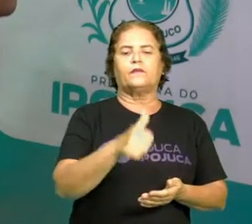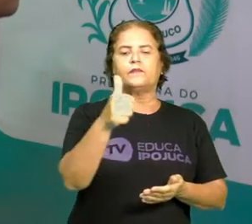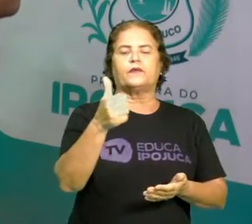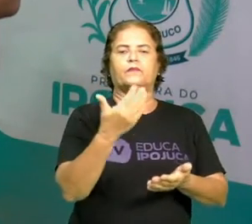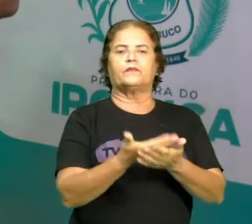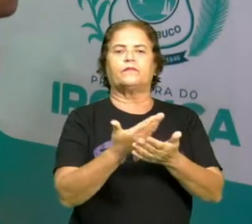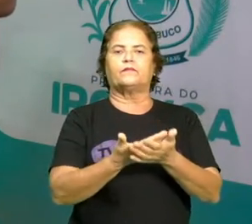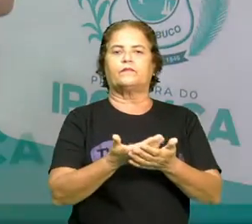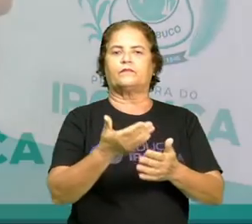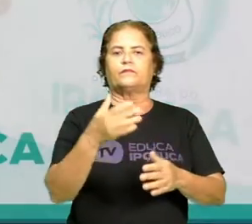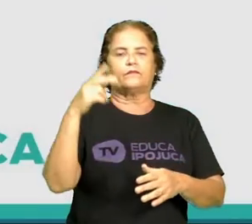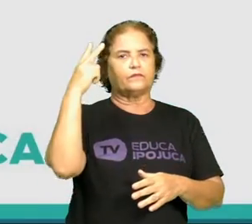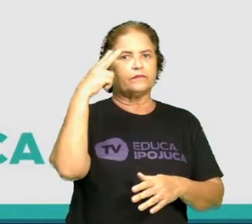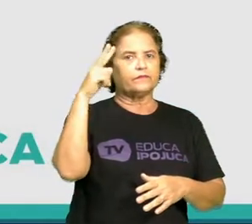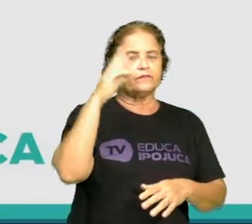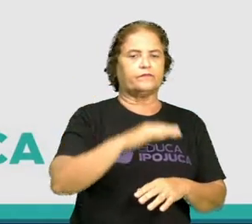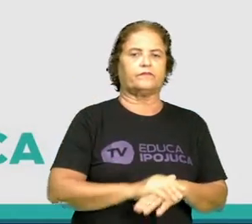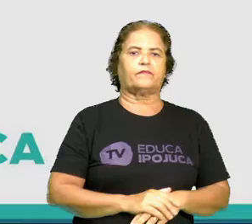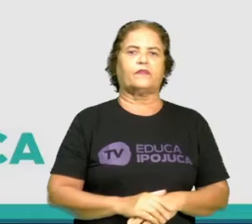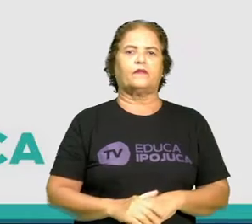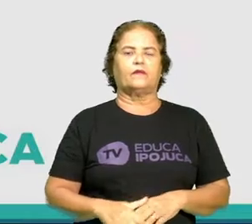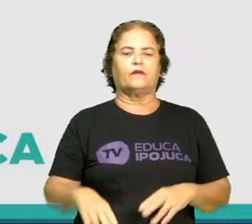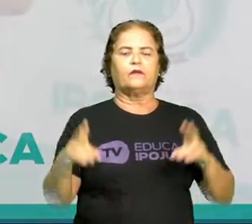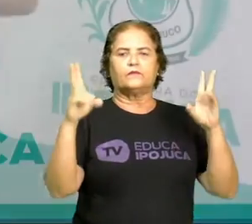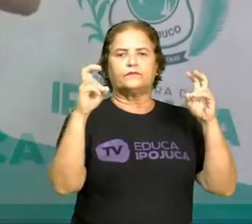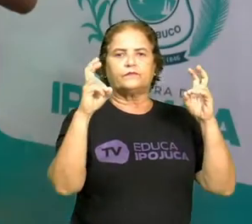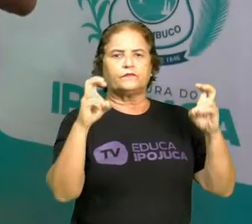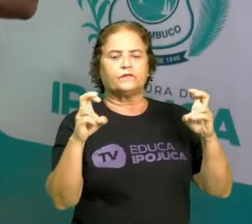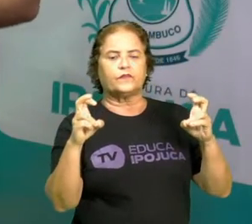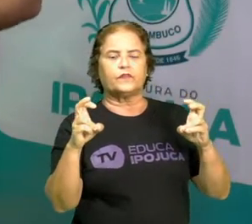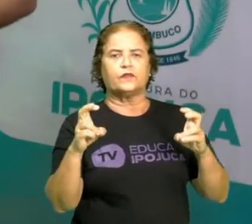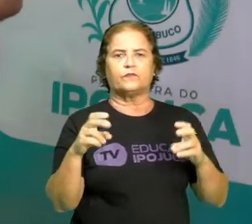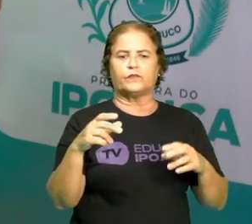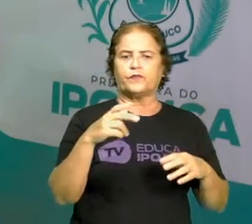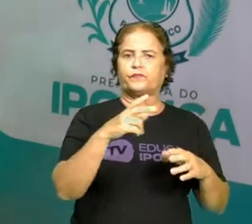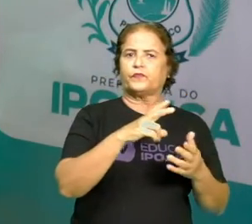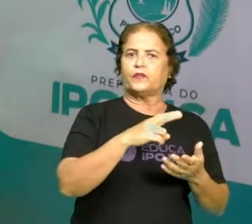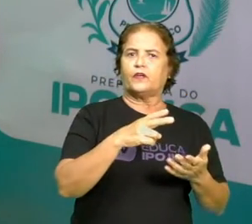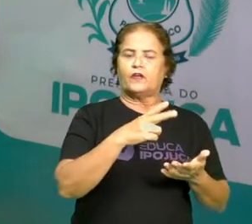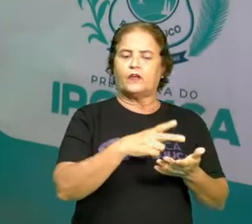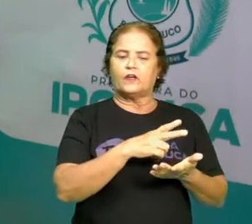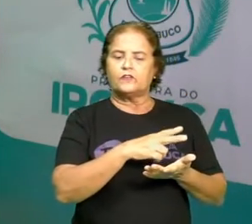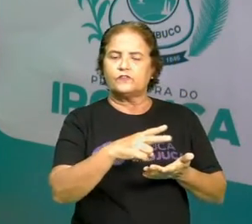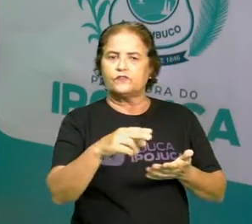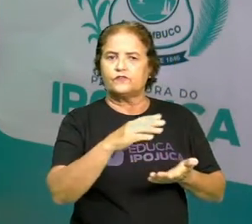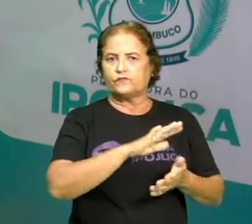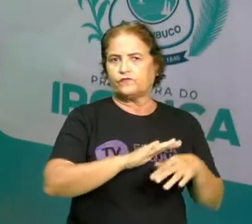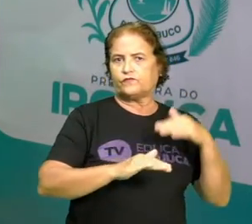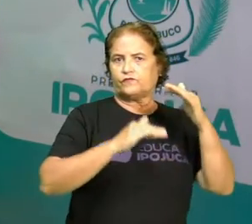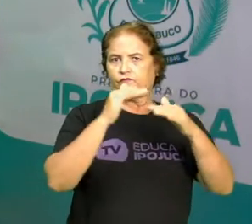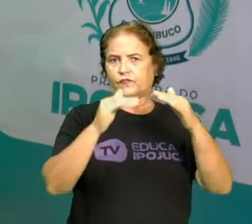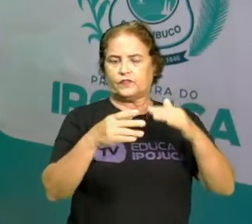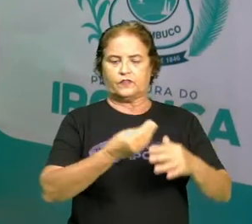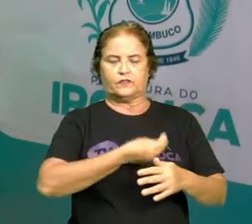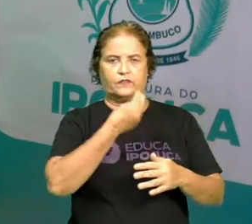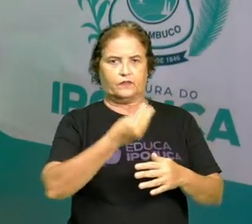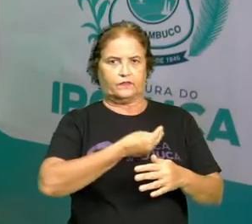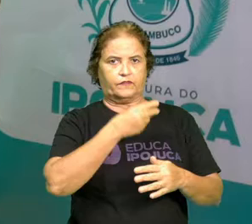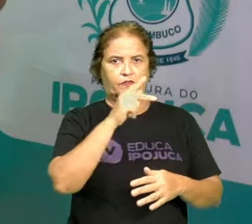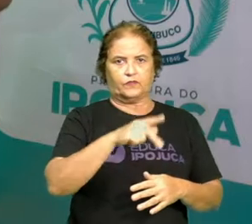Com o tema As Fases da Vida. E o professor que vai estar com vocês é o professor Sennaval Santana.